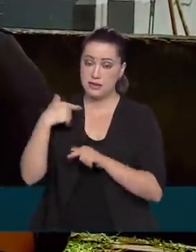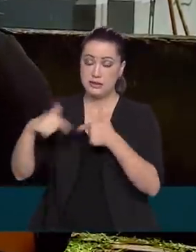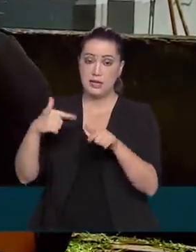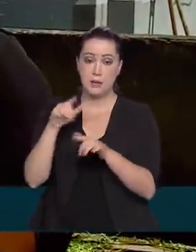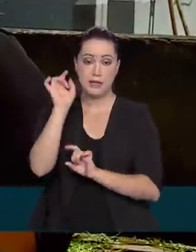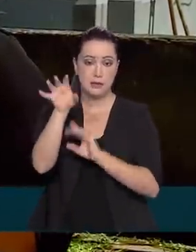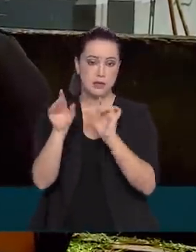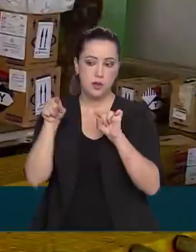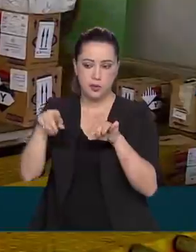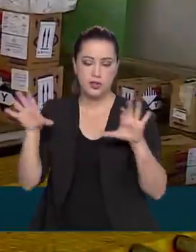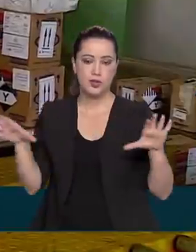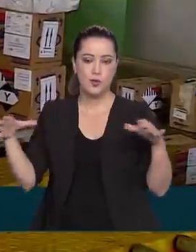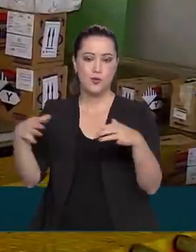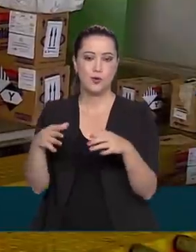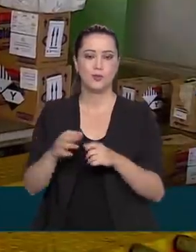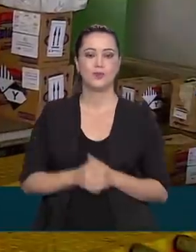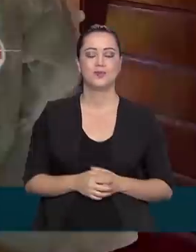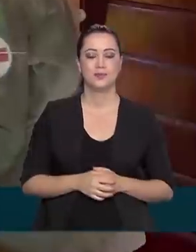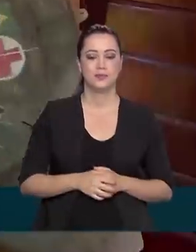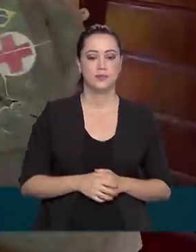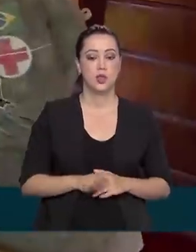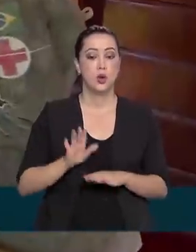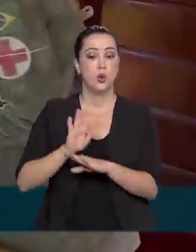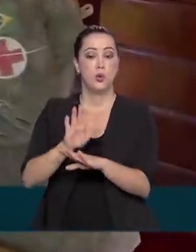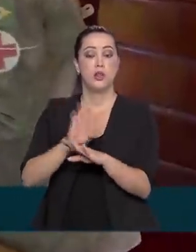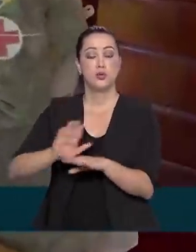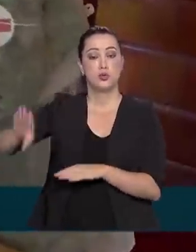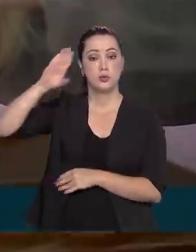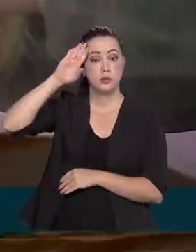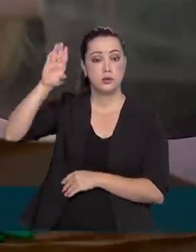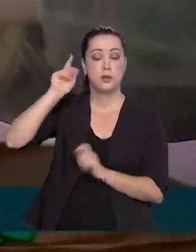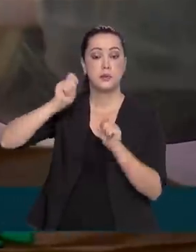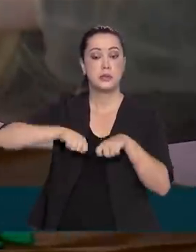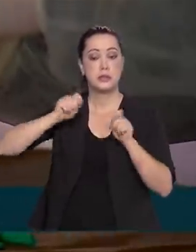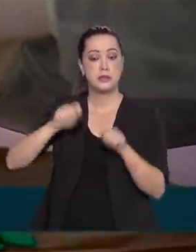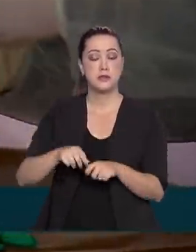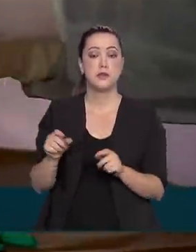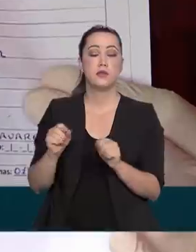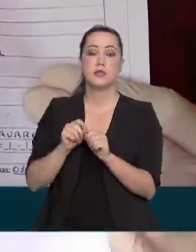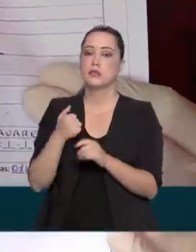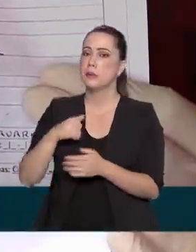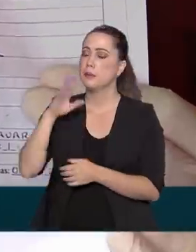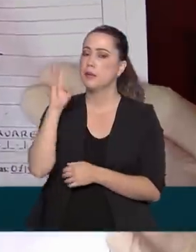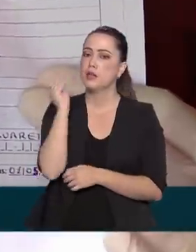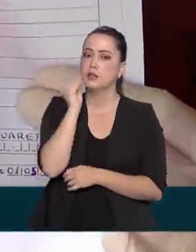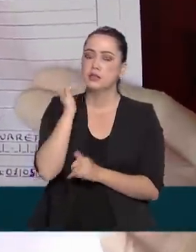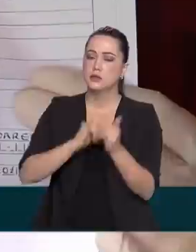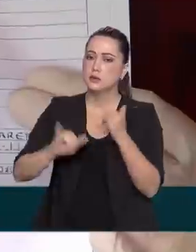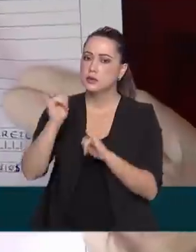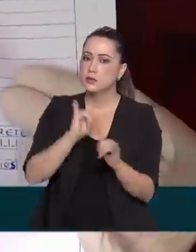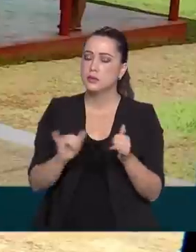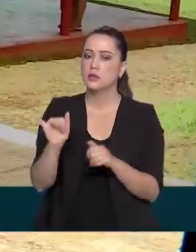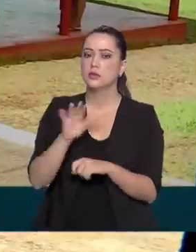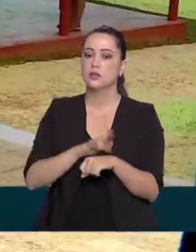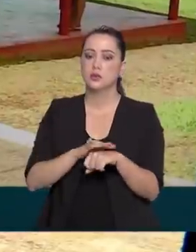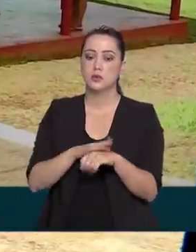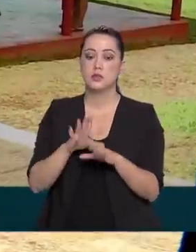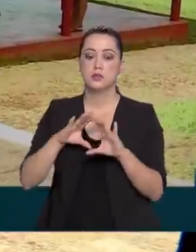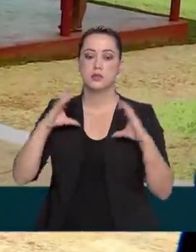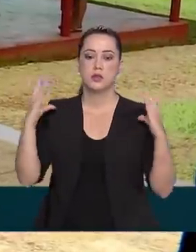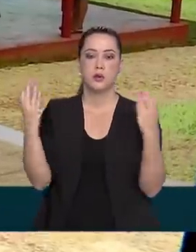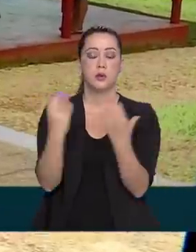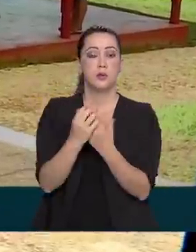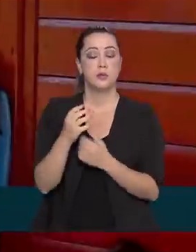com essa comunidade. Com o reforço das Forças Armadas aqui, foi possível realizar mais testes da doença. Na comunidade,